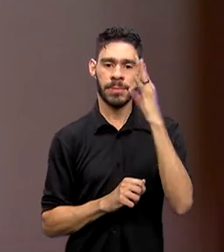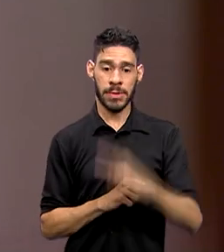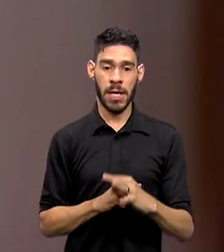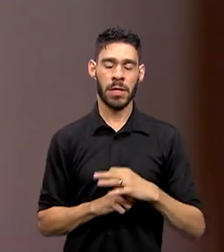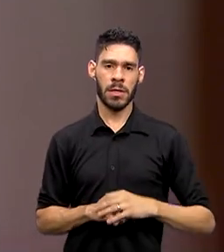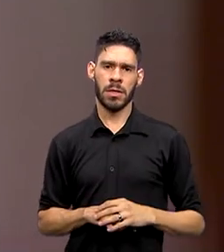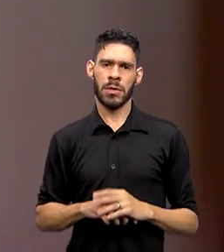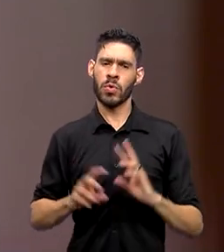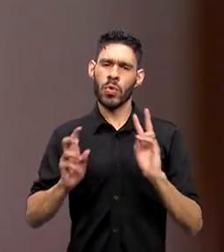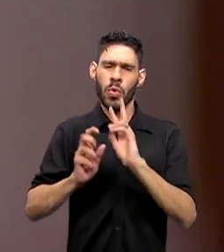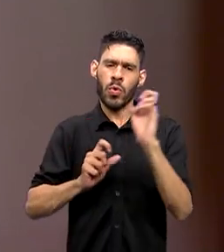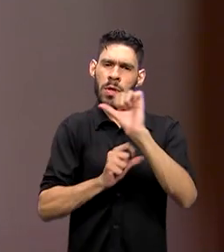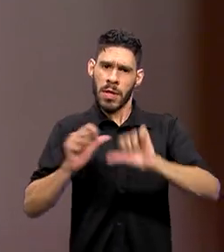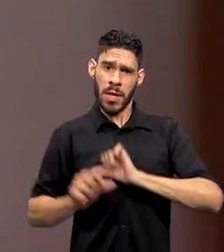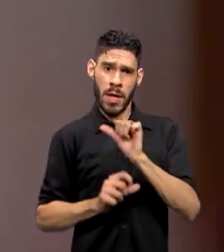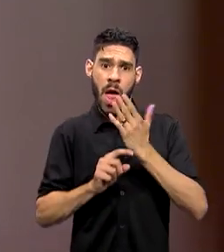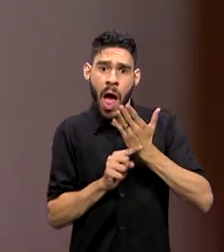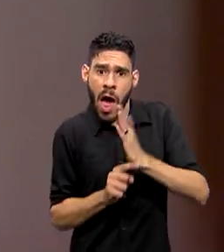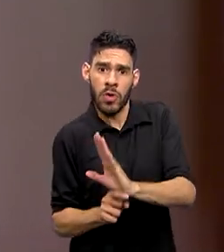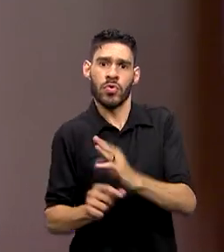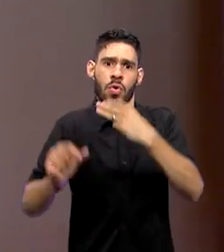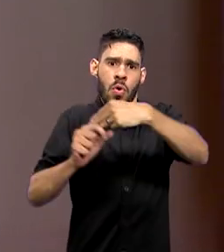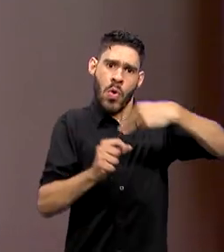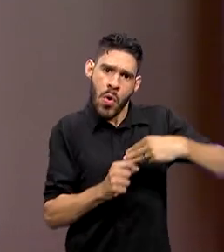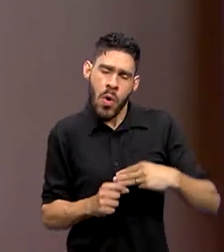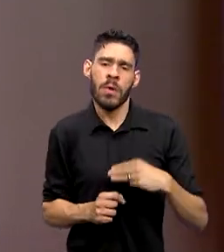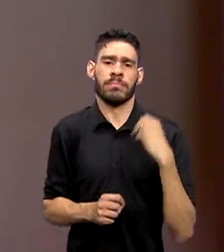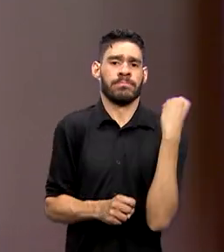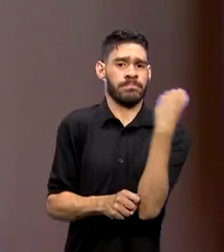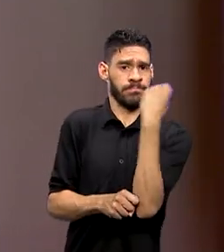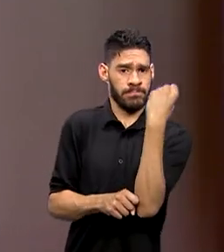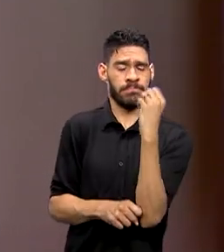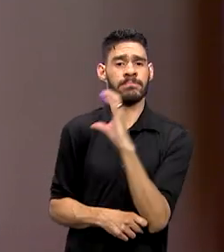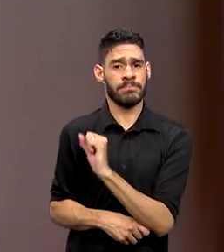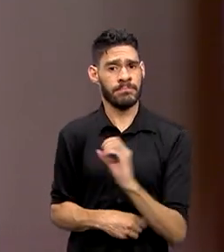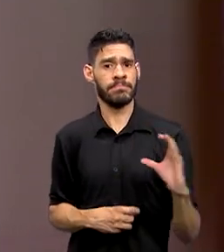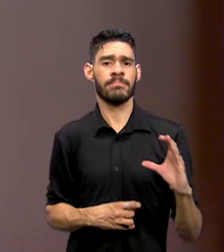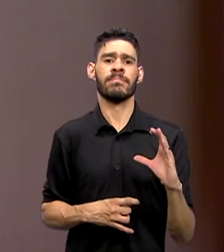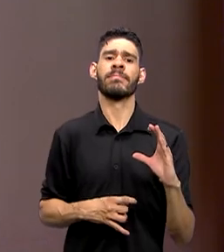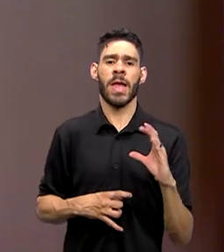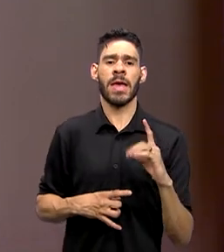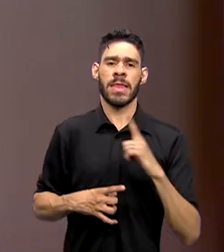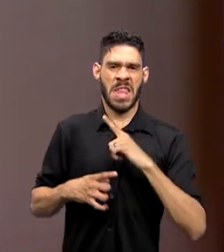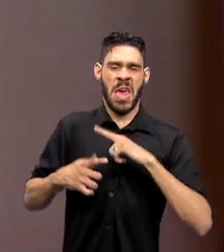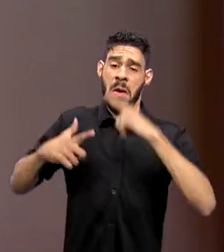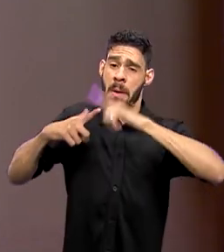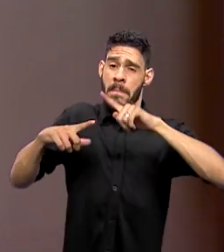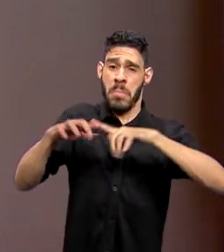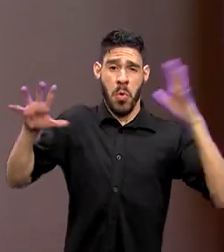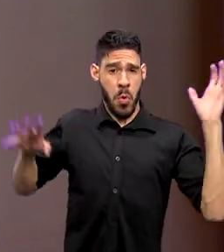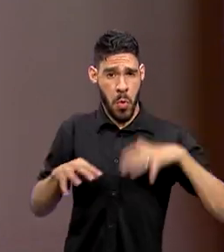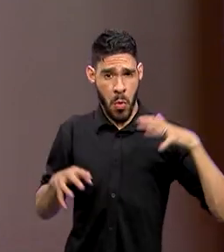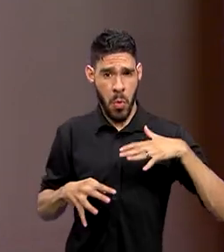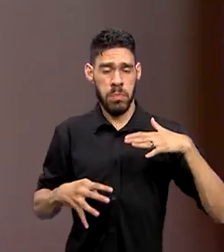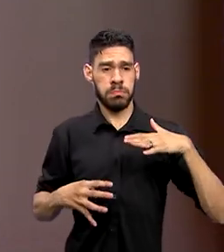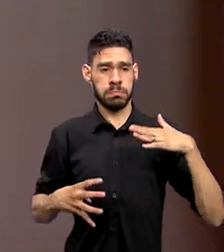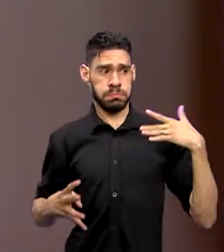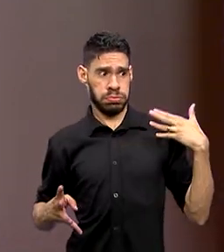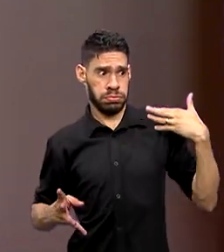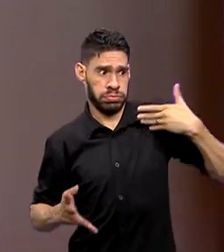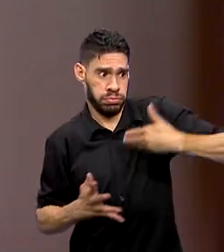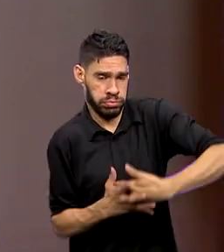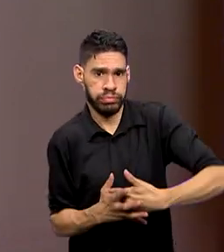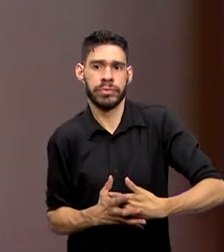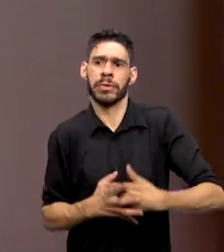Para mudar de assunto, a ajuda aos municípios gaúchos e catarinenses atingidos pelas fortes chuvas dos últimos dias